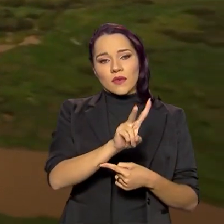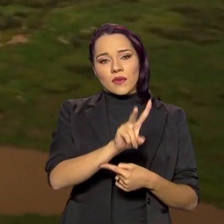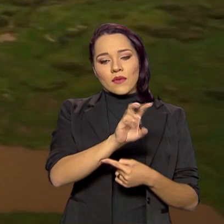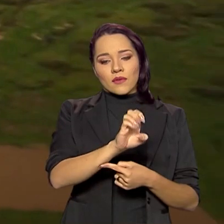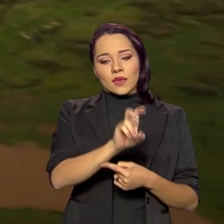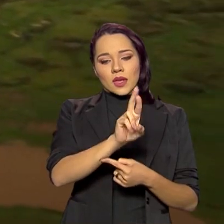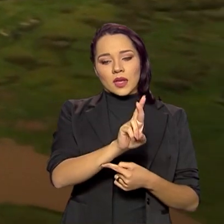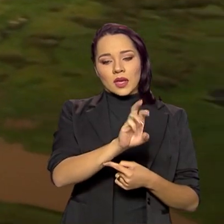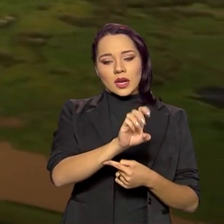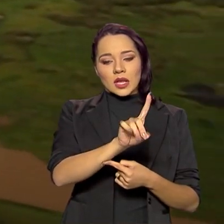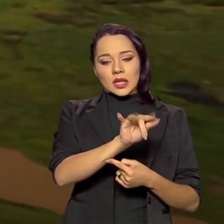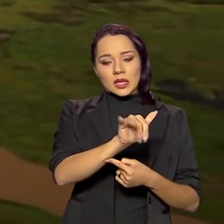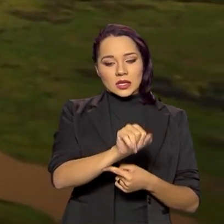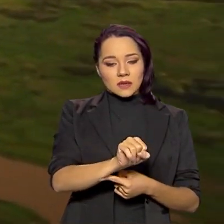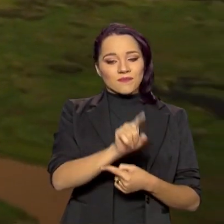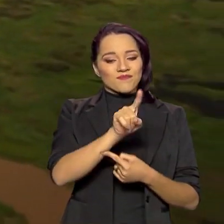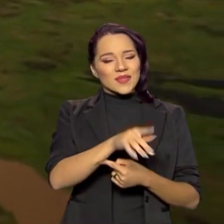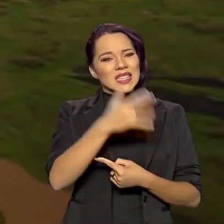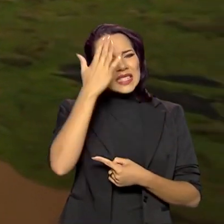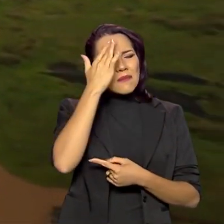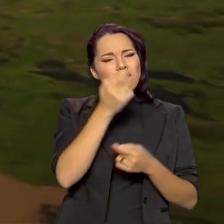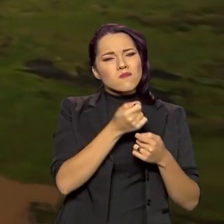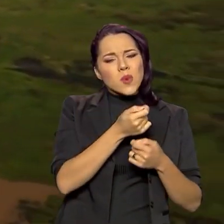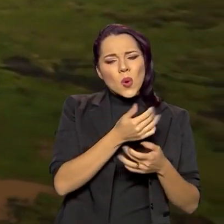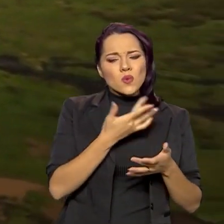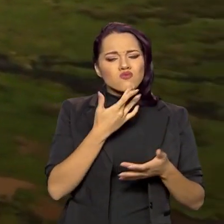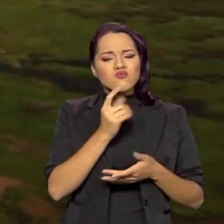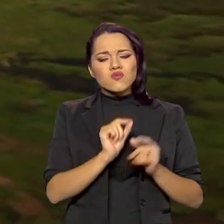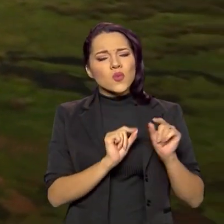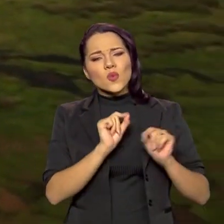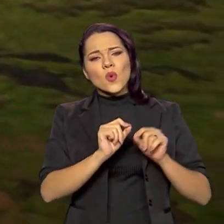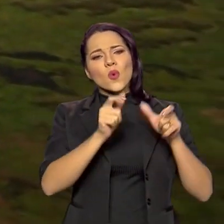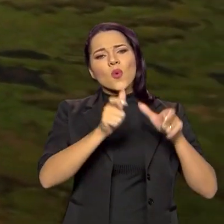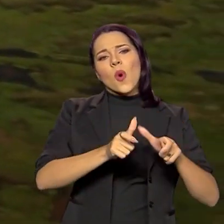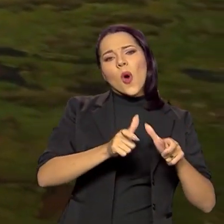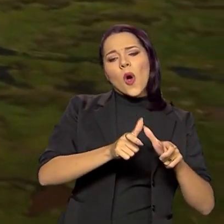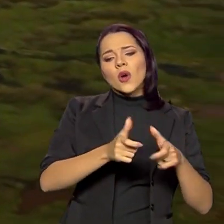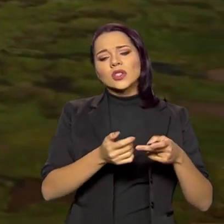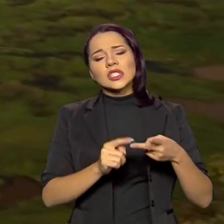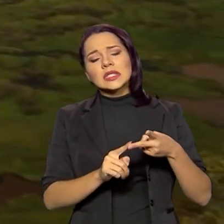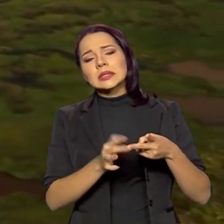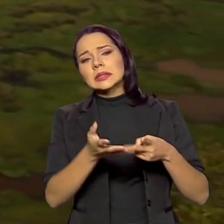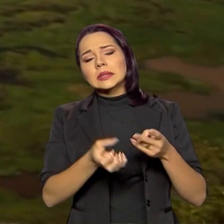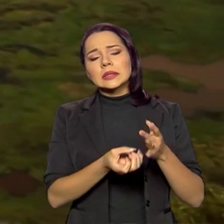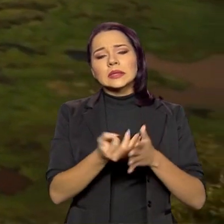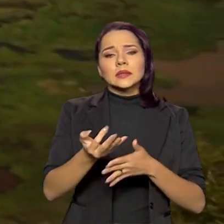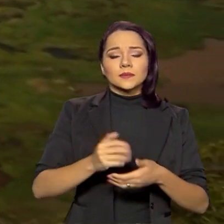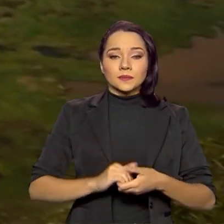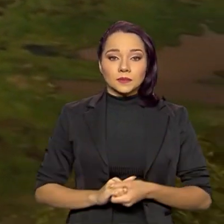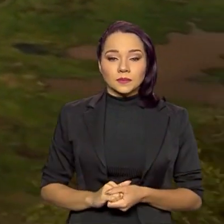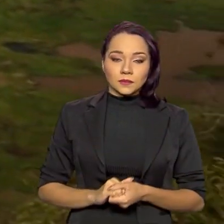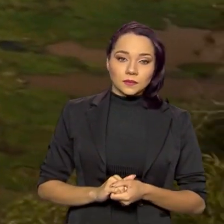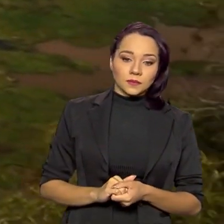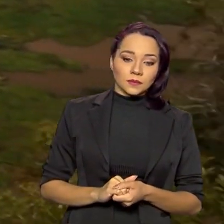que pouco se sabe sobre elas, onde estão localizadas e etc. Então,